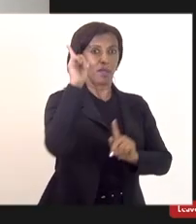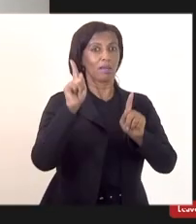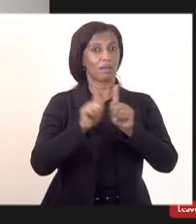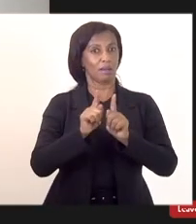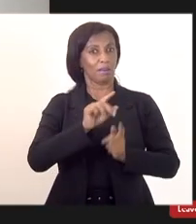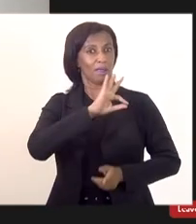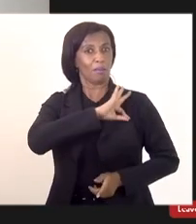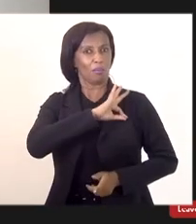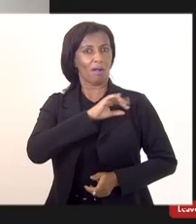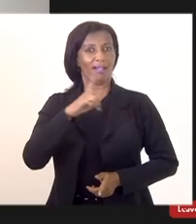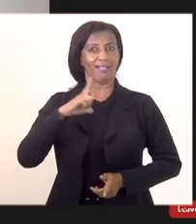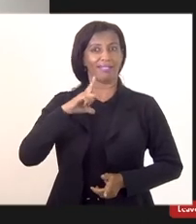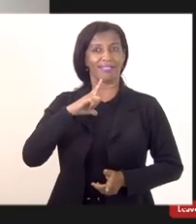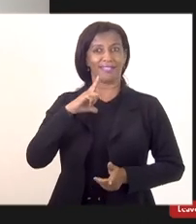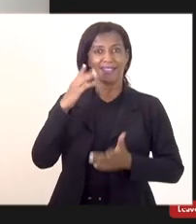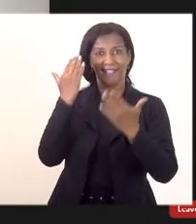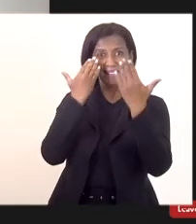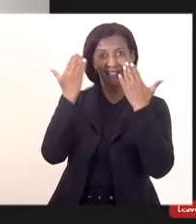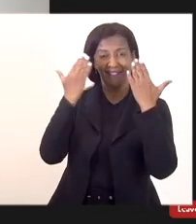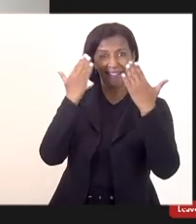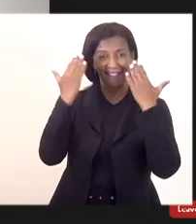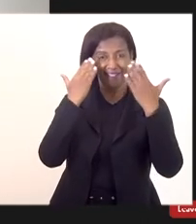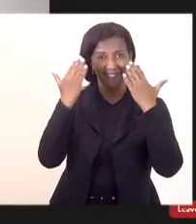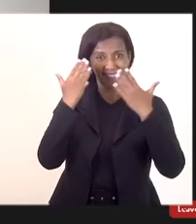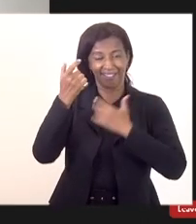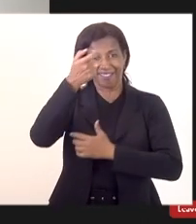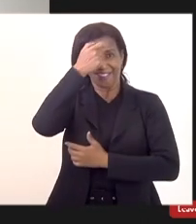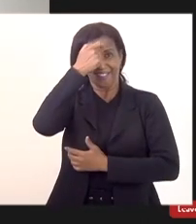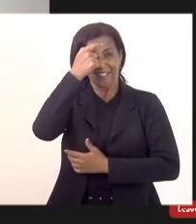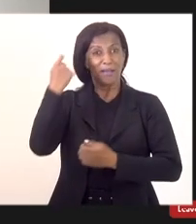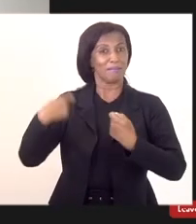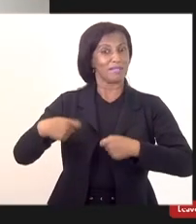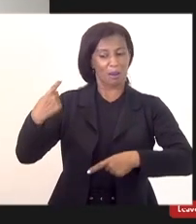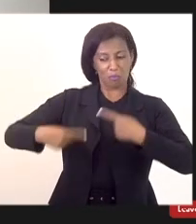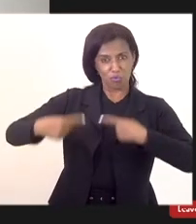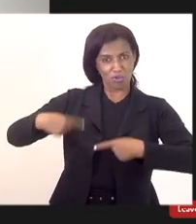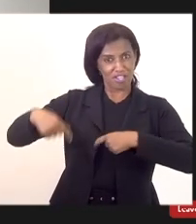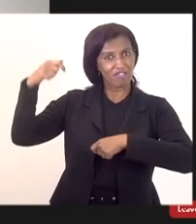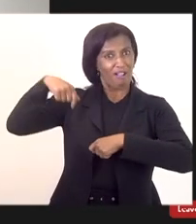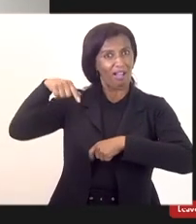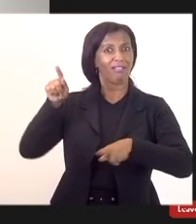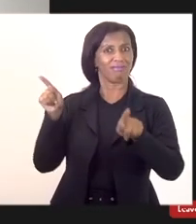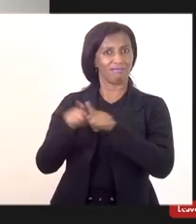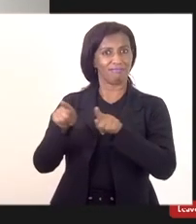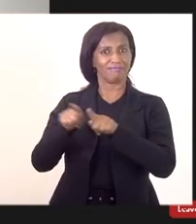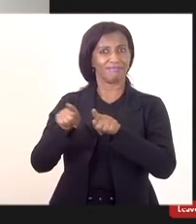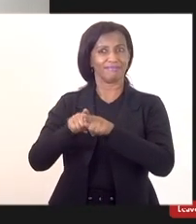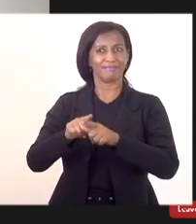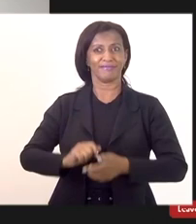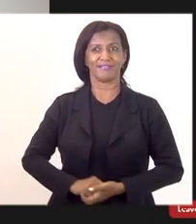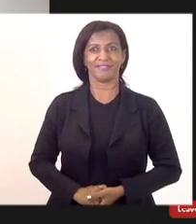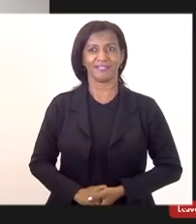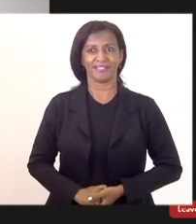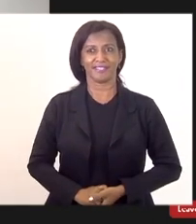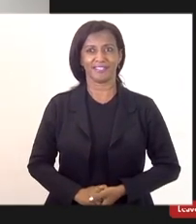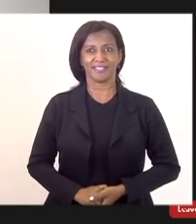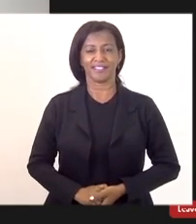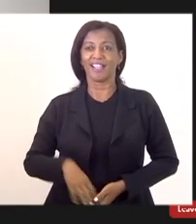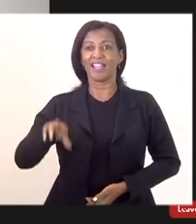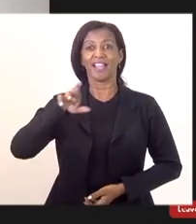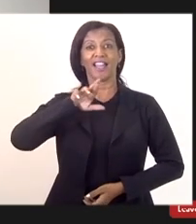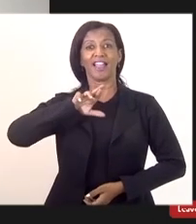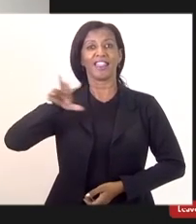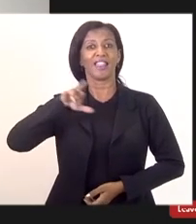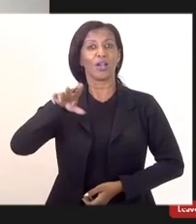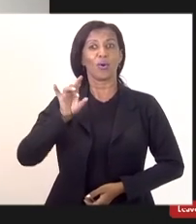um exame psicotécnico, a gente tem que colocar isso na política também. E não é só, bom dia, deputado Flávio